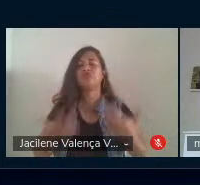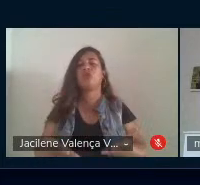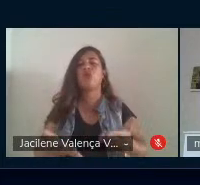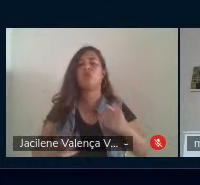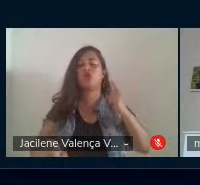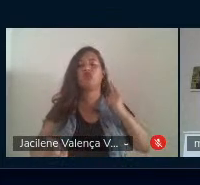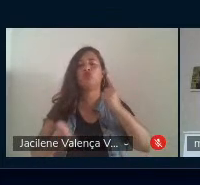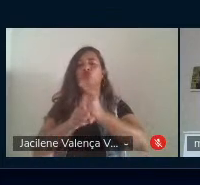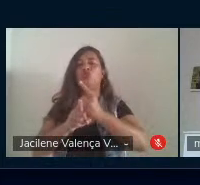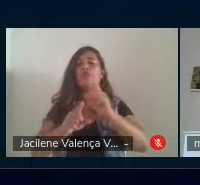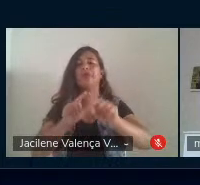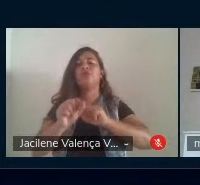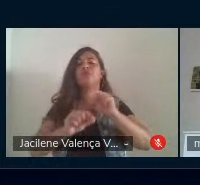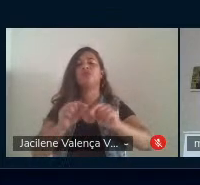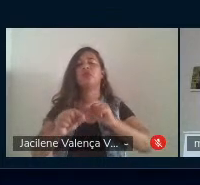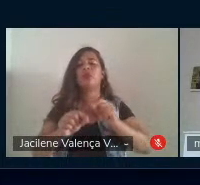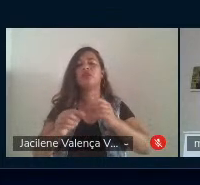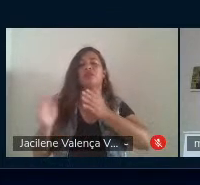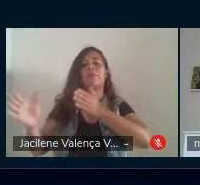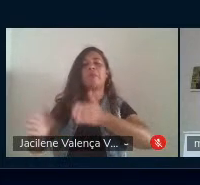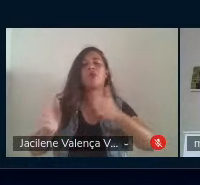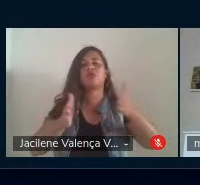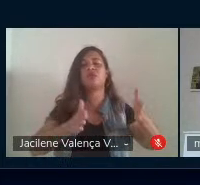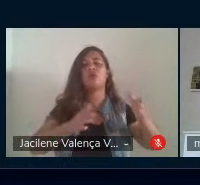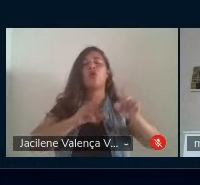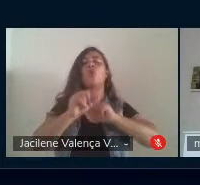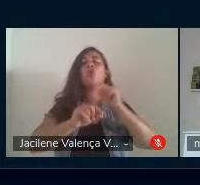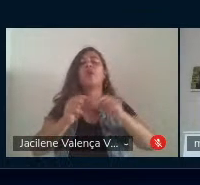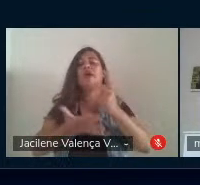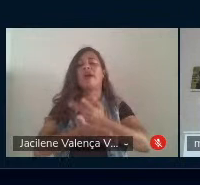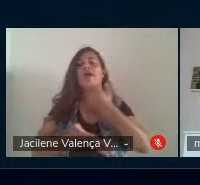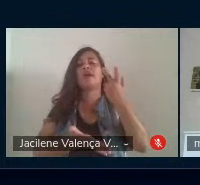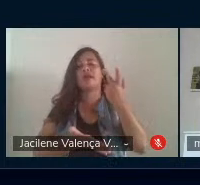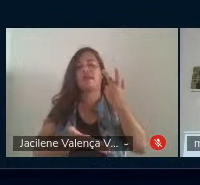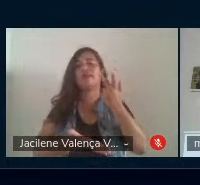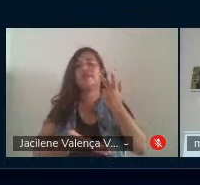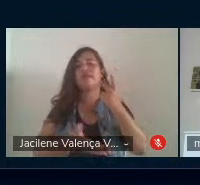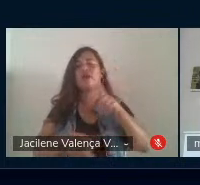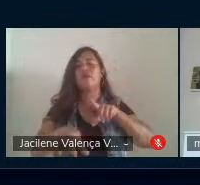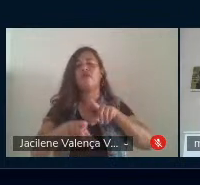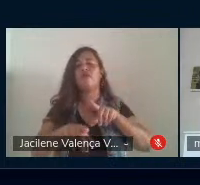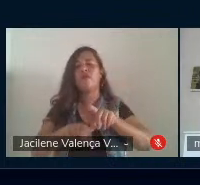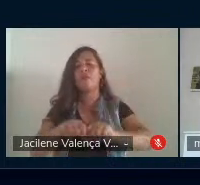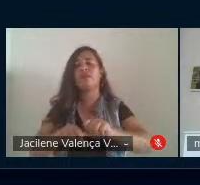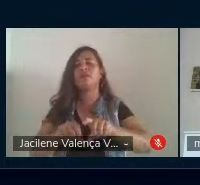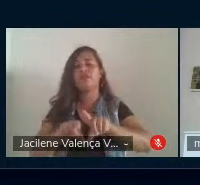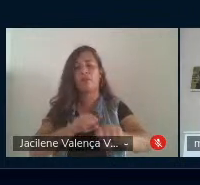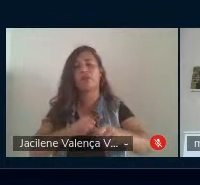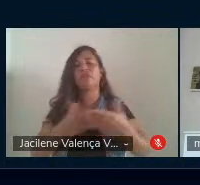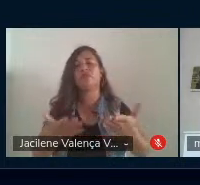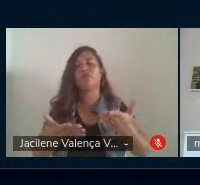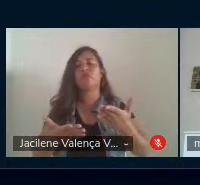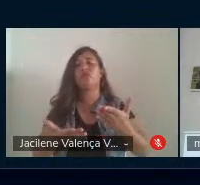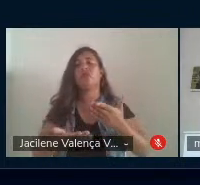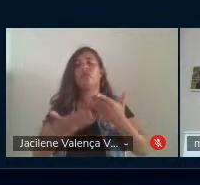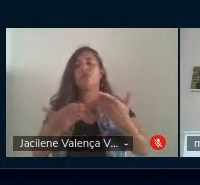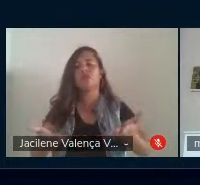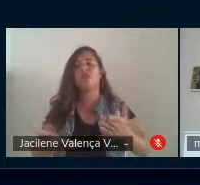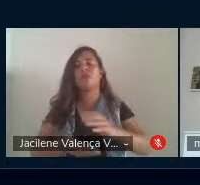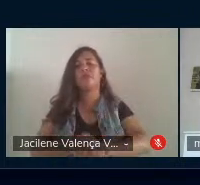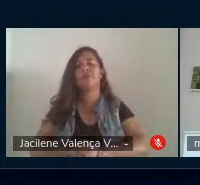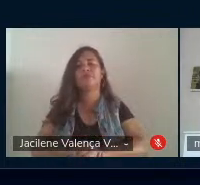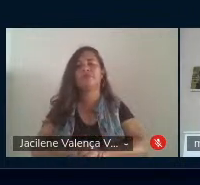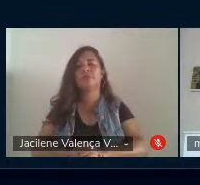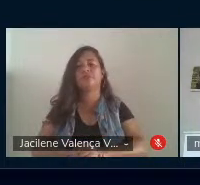descobriu desse processo, o que emergiu desse processo formativo? Então, gente, a partir das falas e das